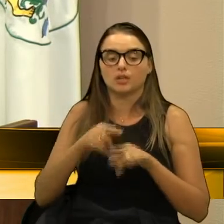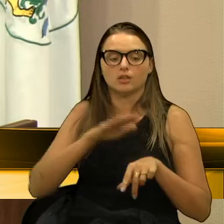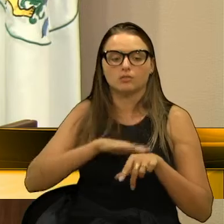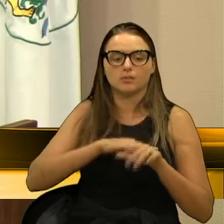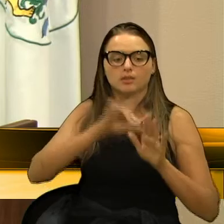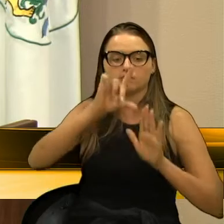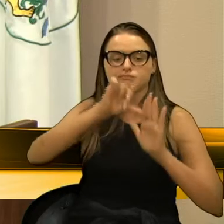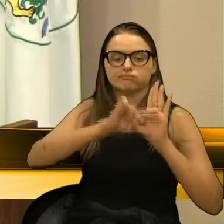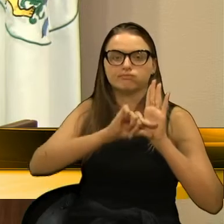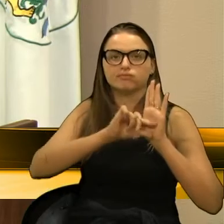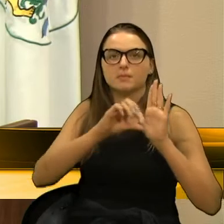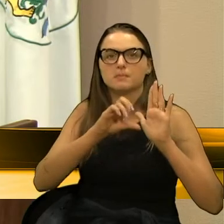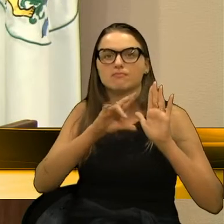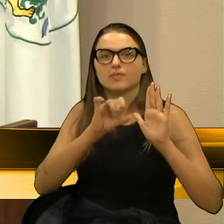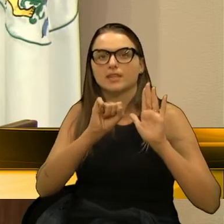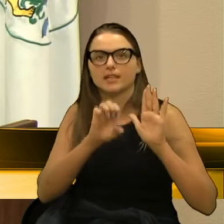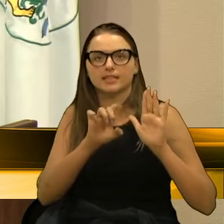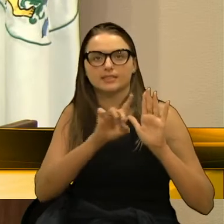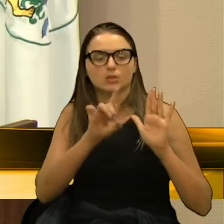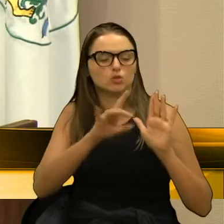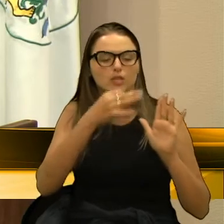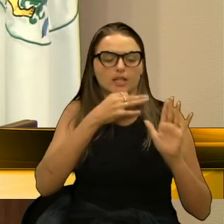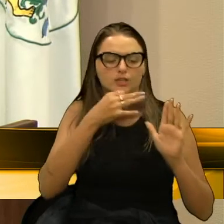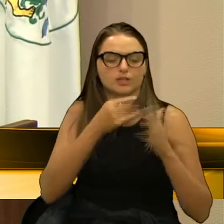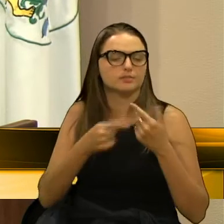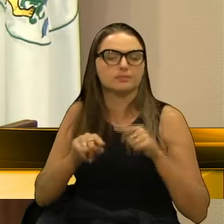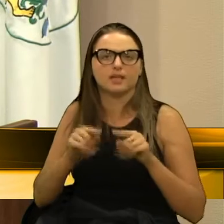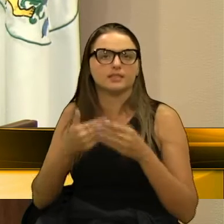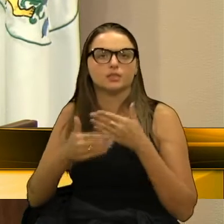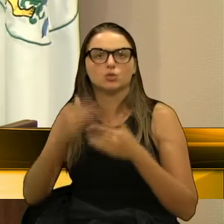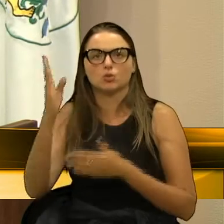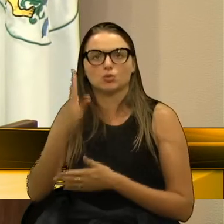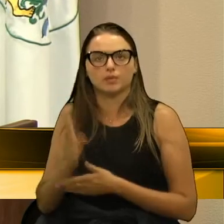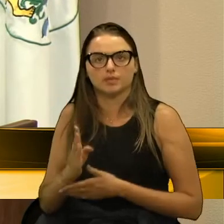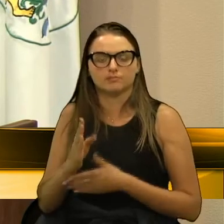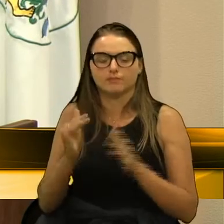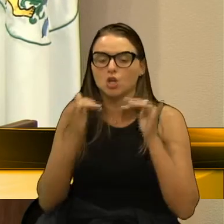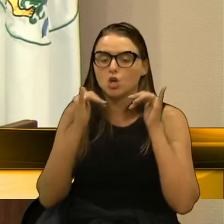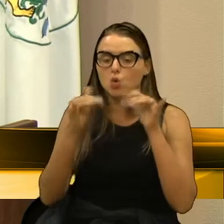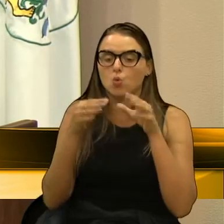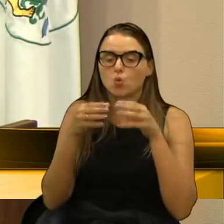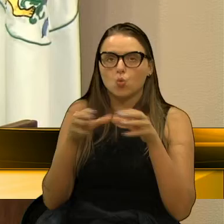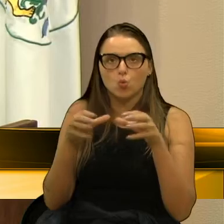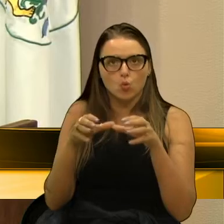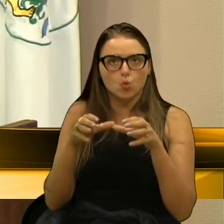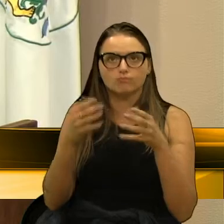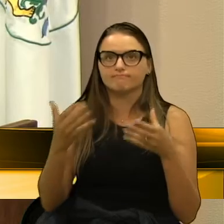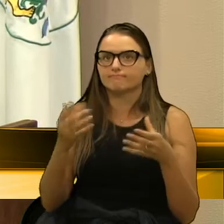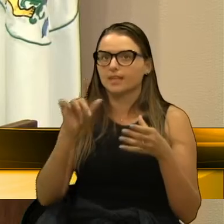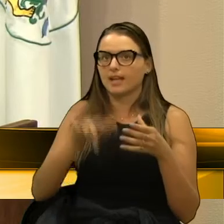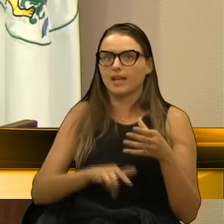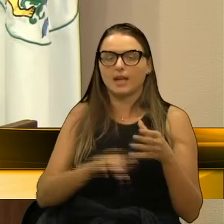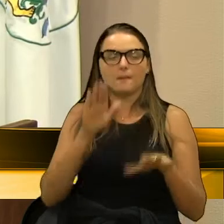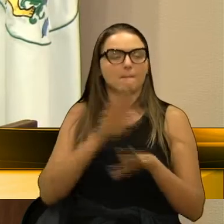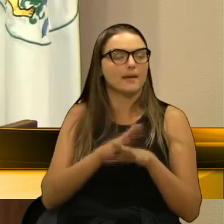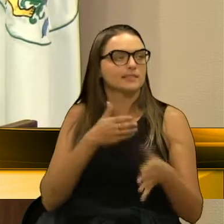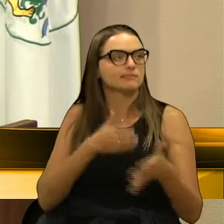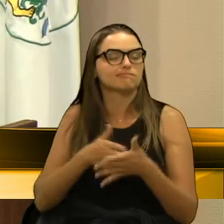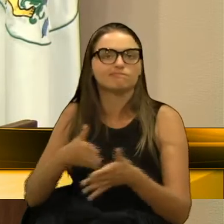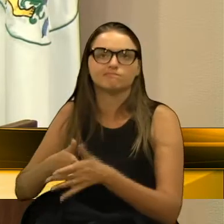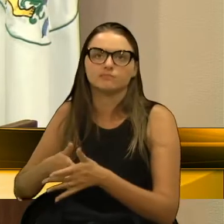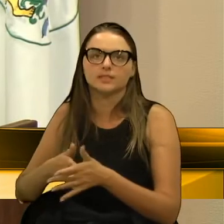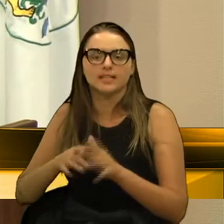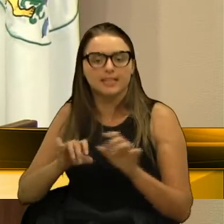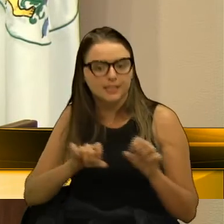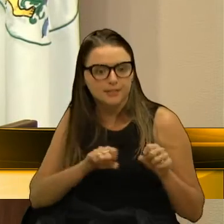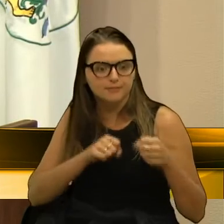só em Caxias, como no Brasil, o transporte coletivo é um dos mais atingidos. E enfrentar esse